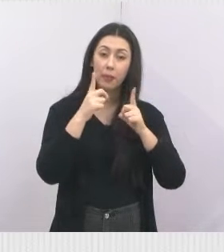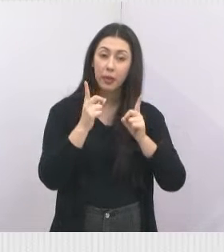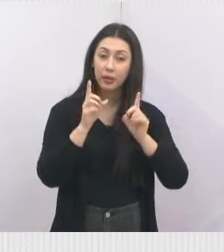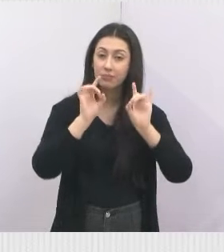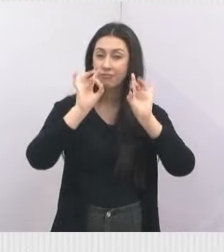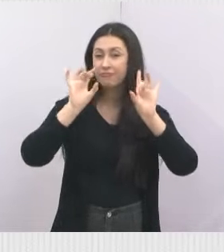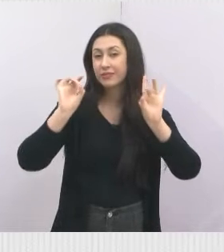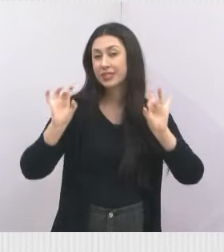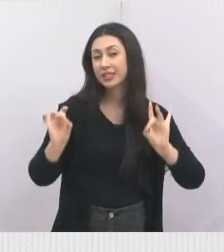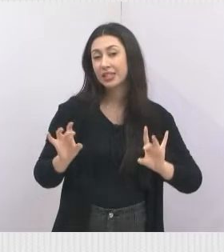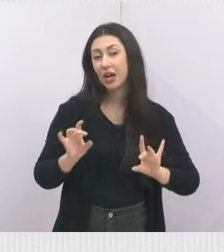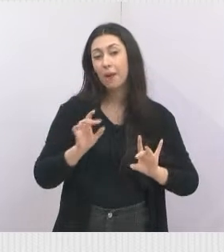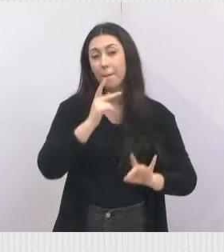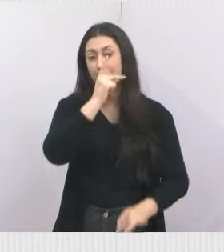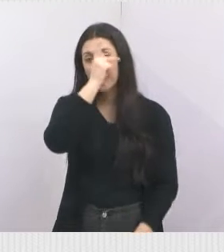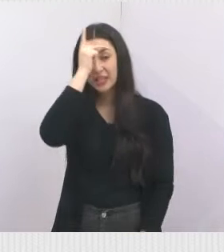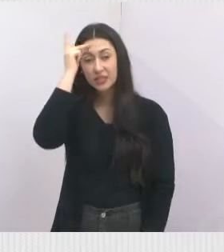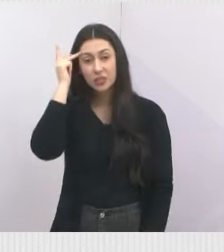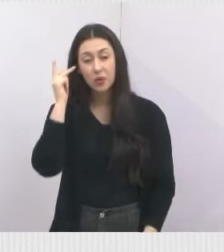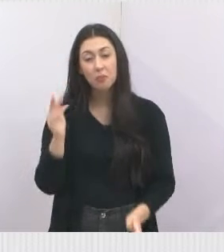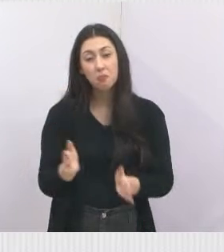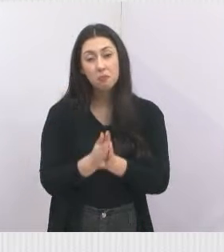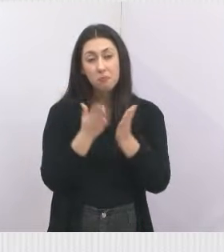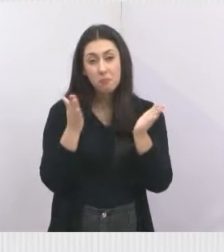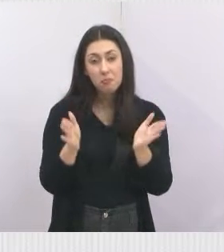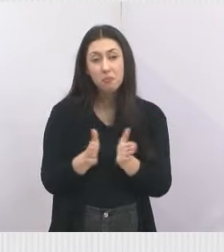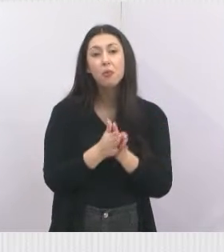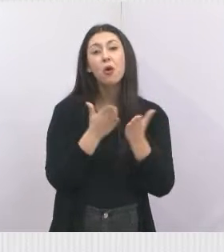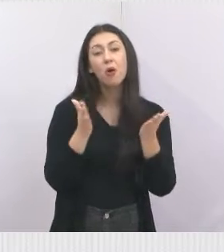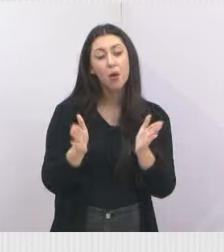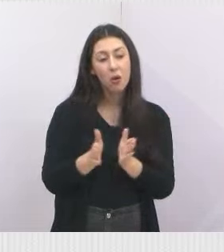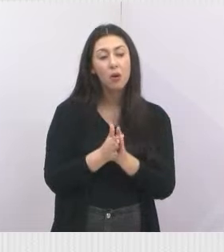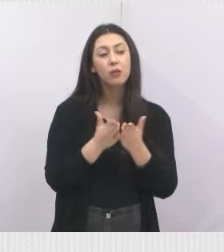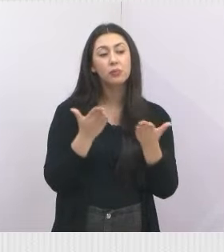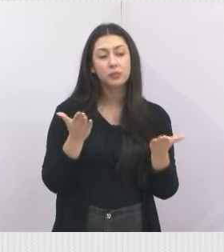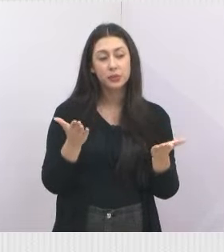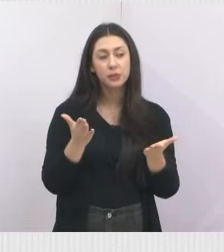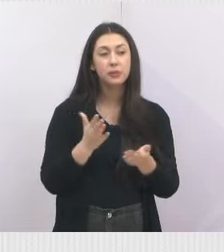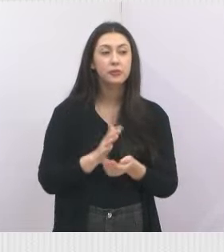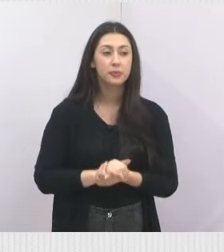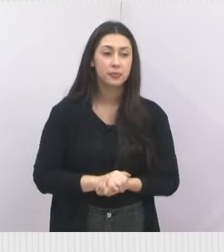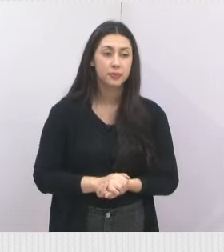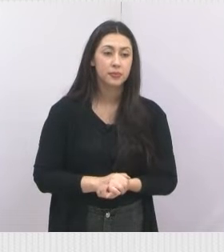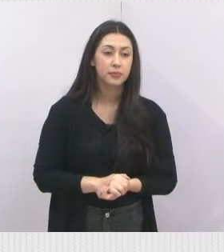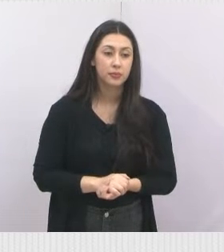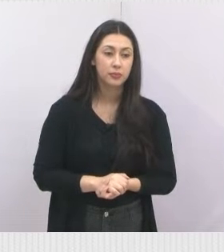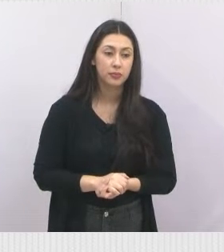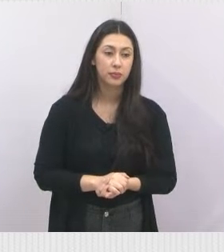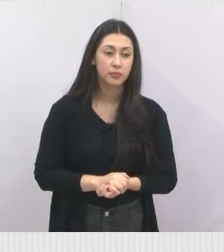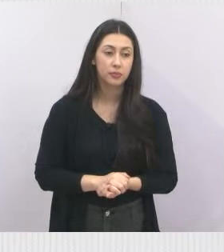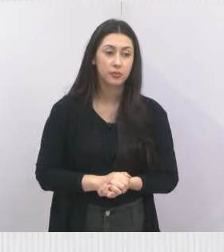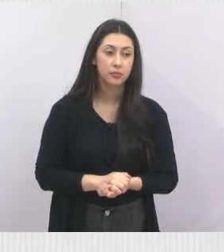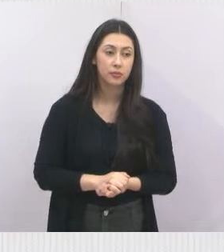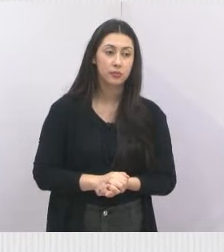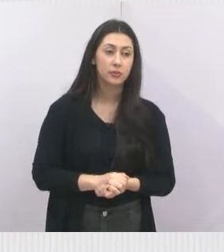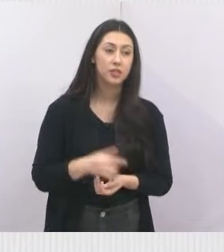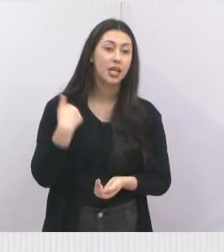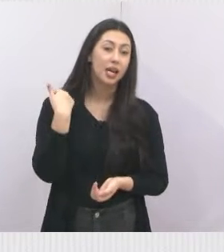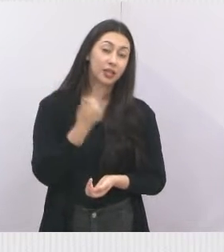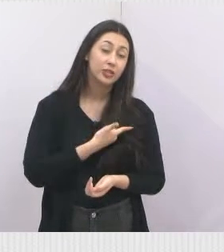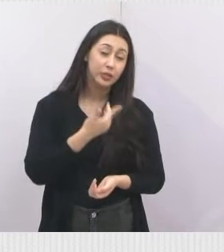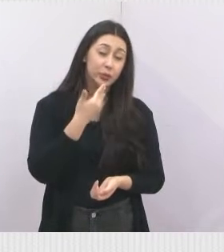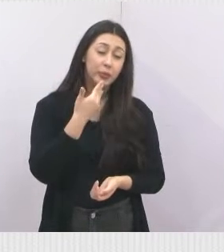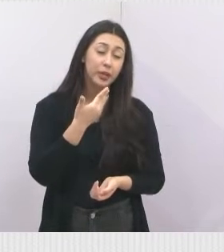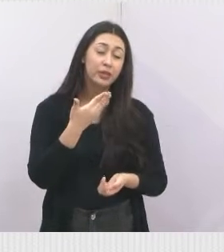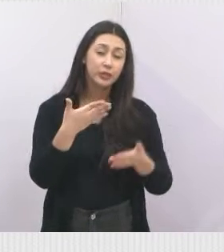deixe para as pessoas que têm menos condições de estar com a comida na mesa. Então, a gente faz esse